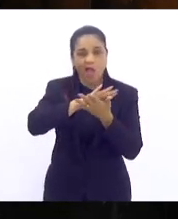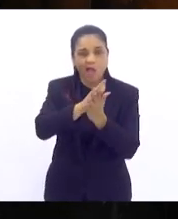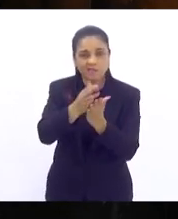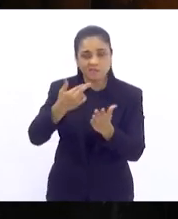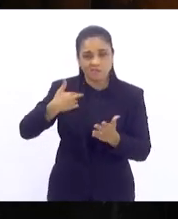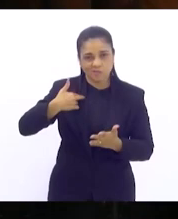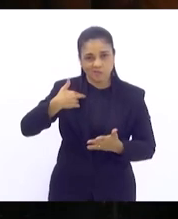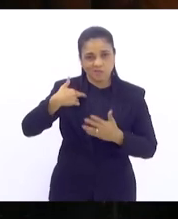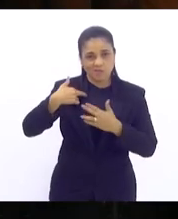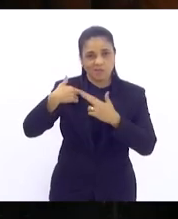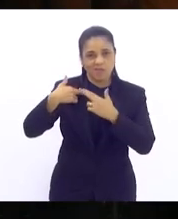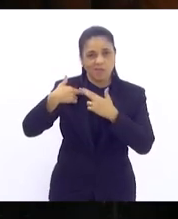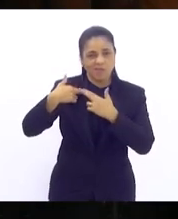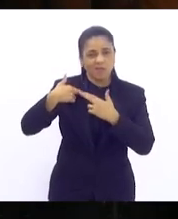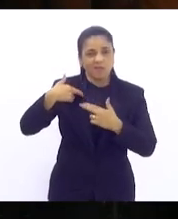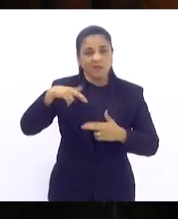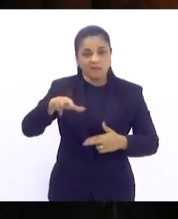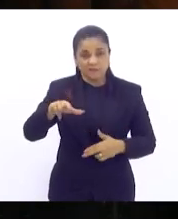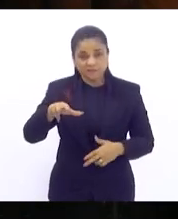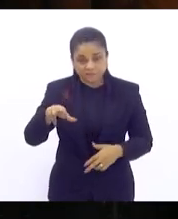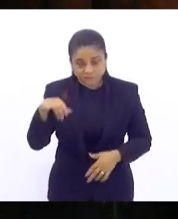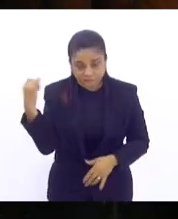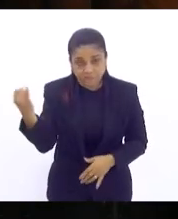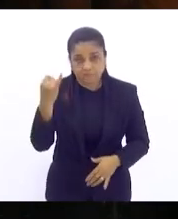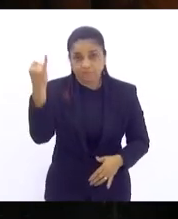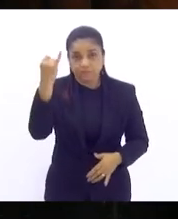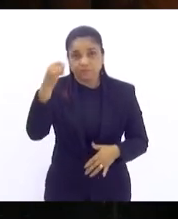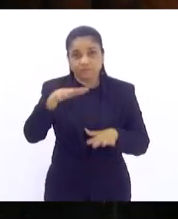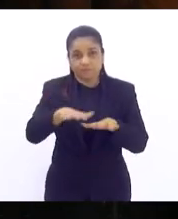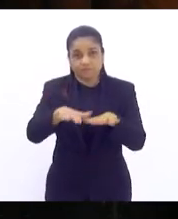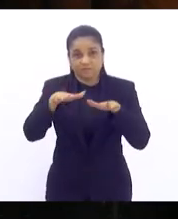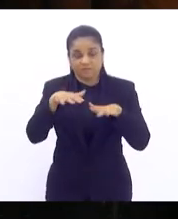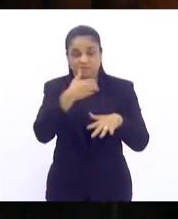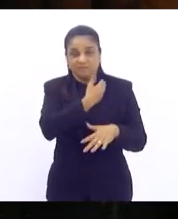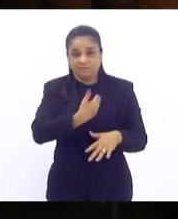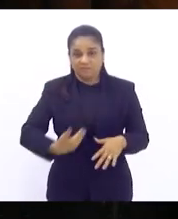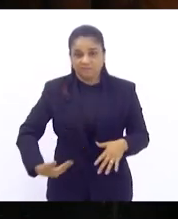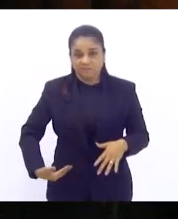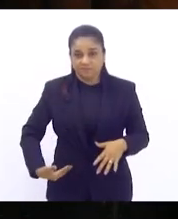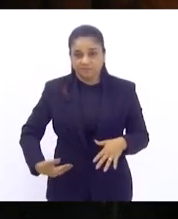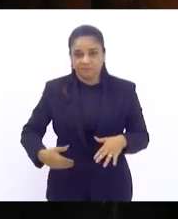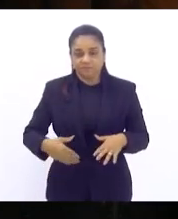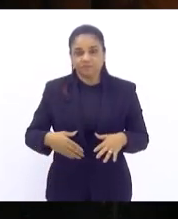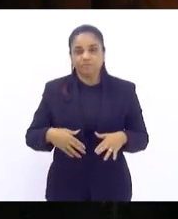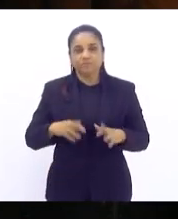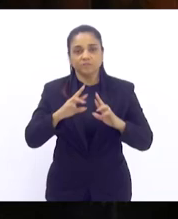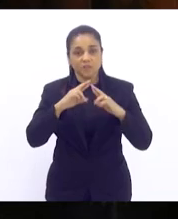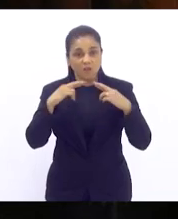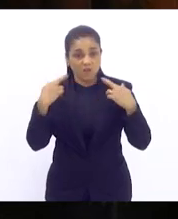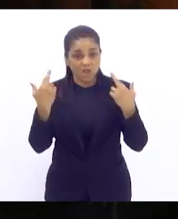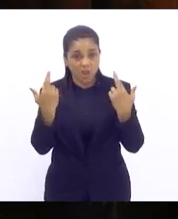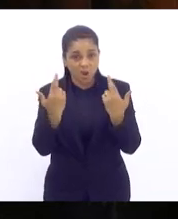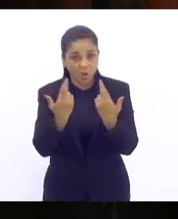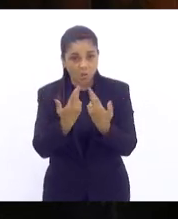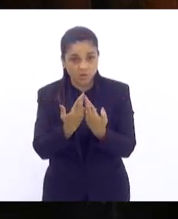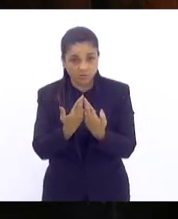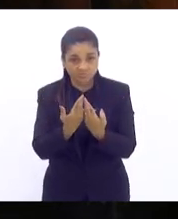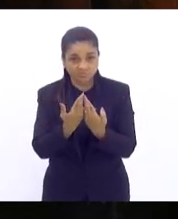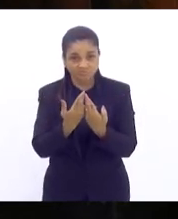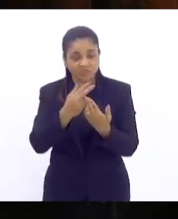foi uma importante audiência pública que reuniu diversas